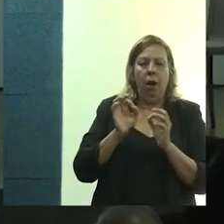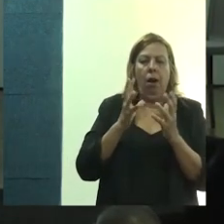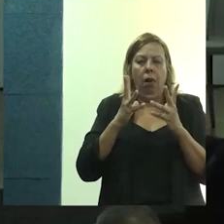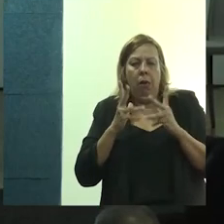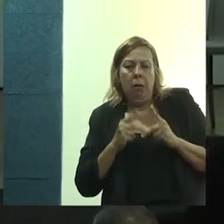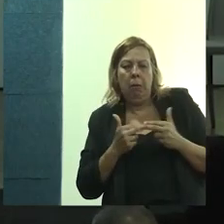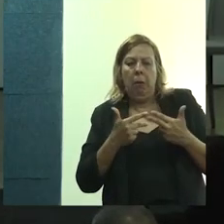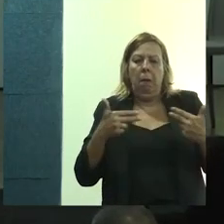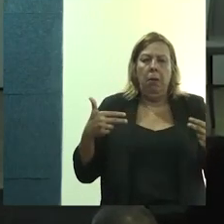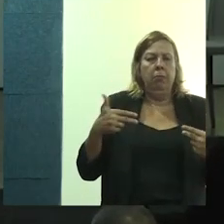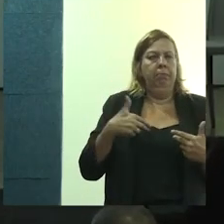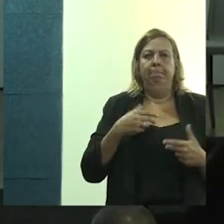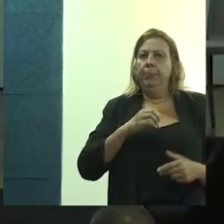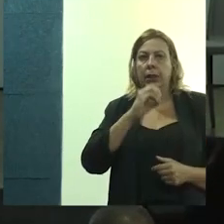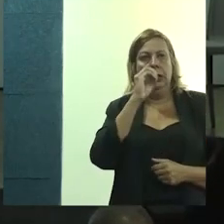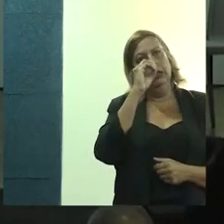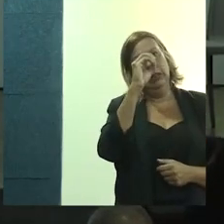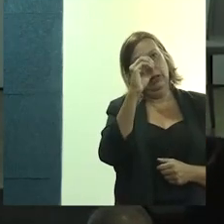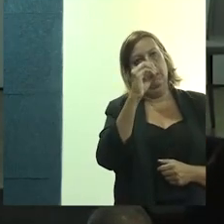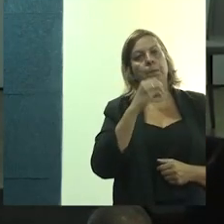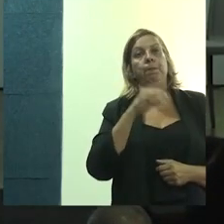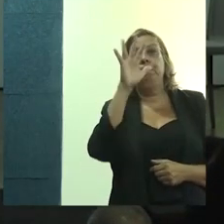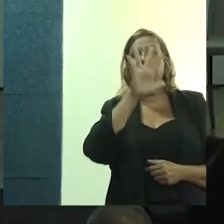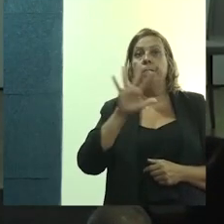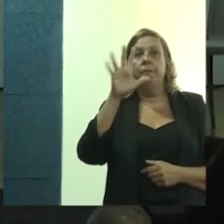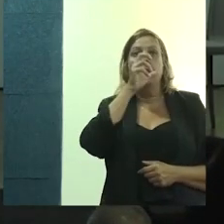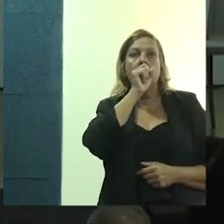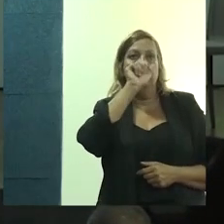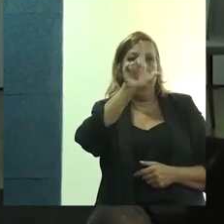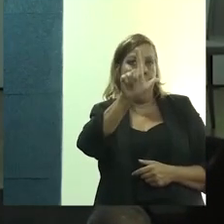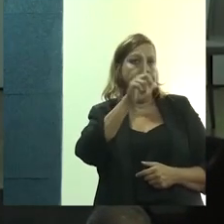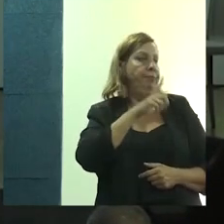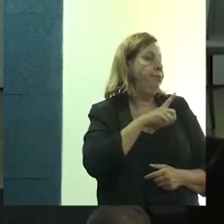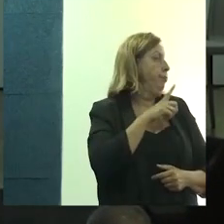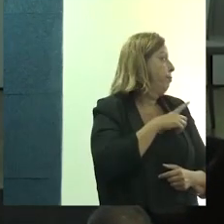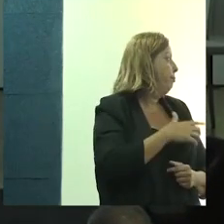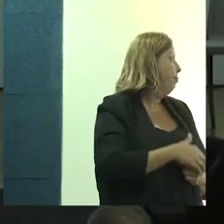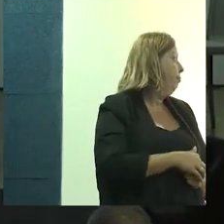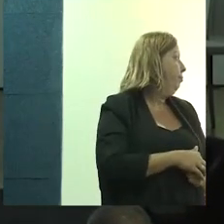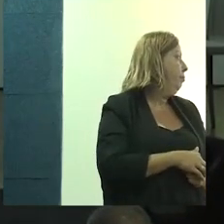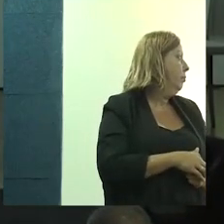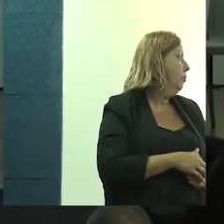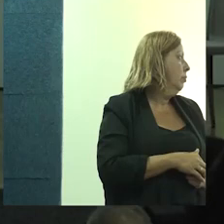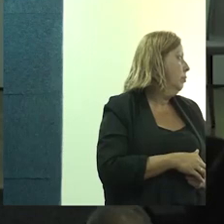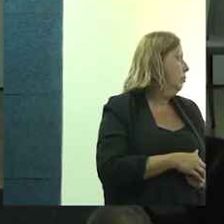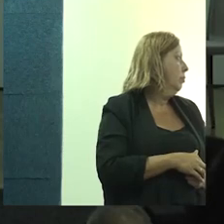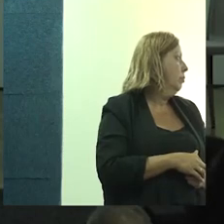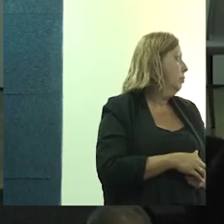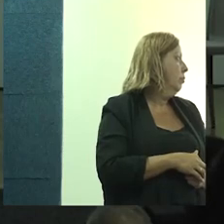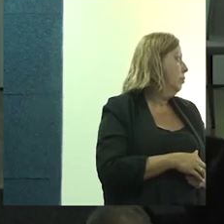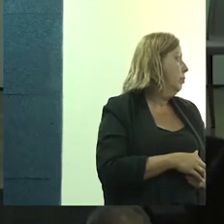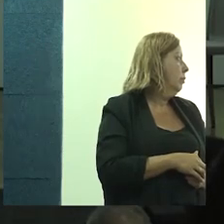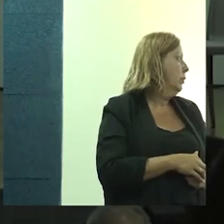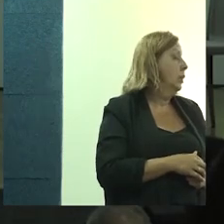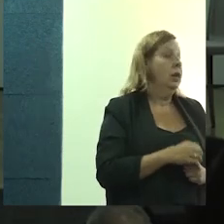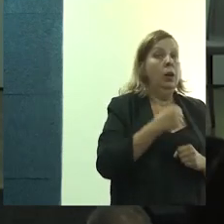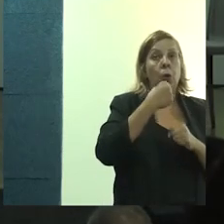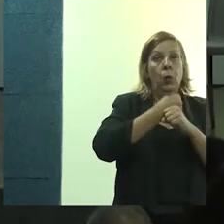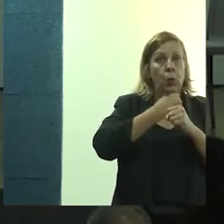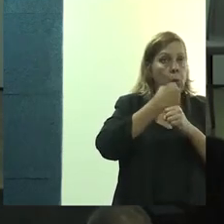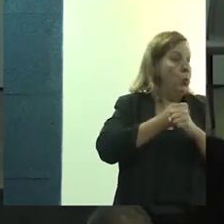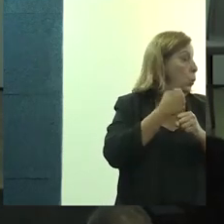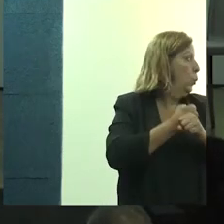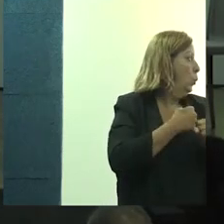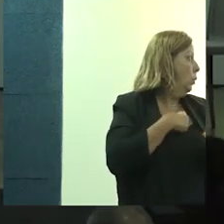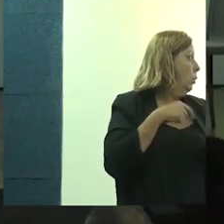Aqui está uma imagem de Laranjeiras. Essa aqui, então, são as ruínas onde foi